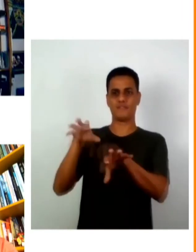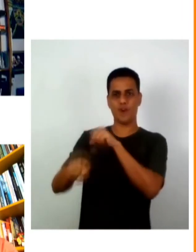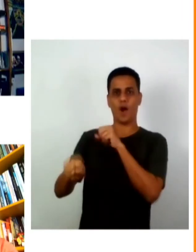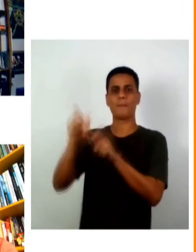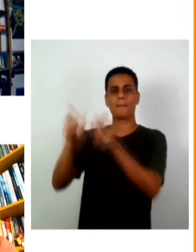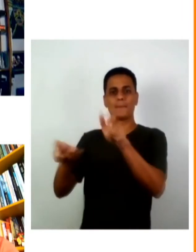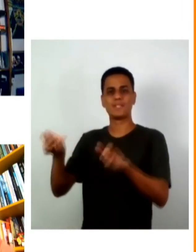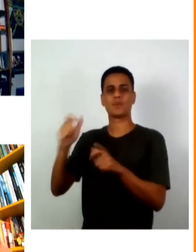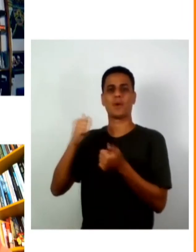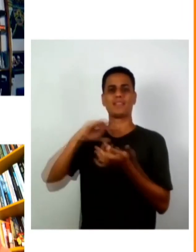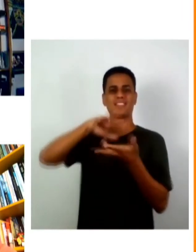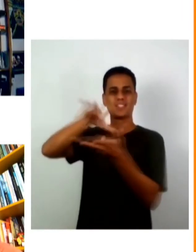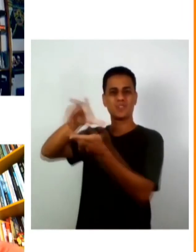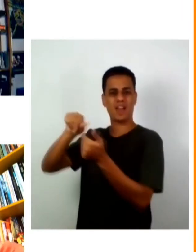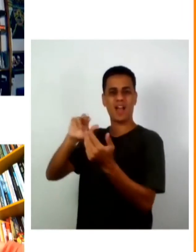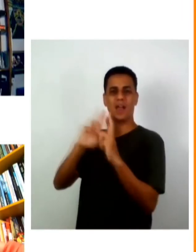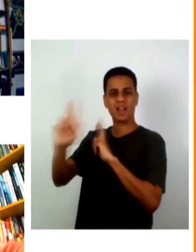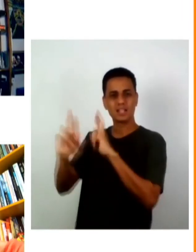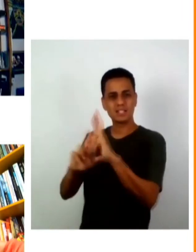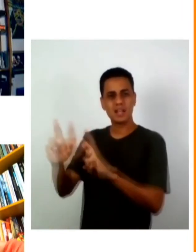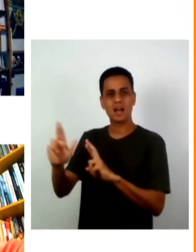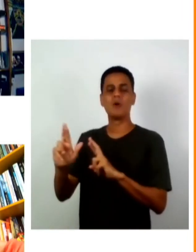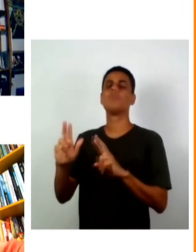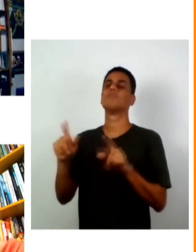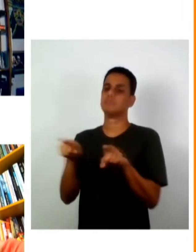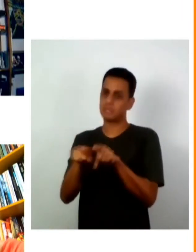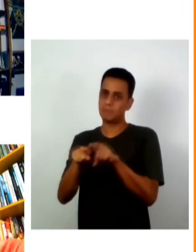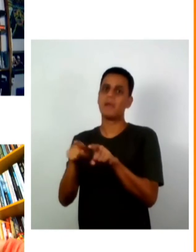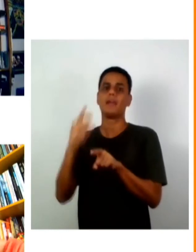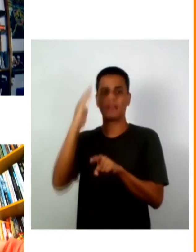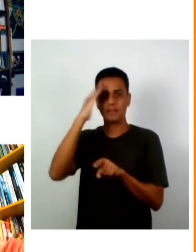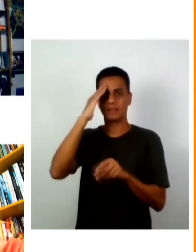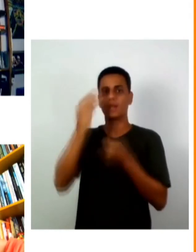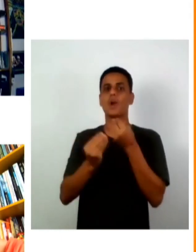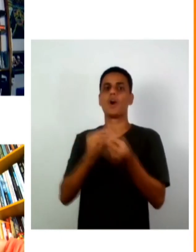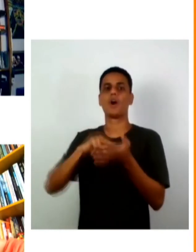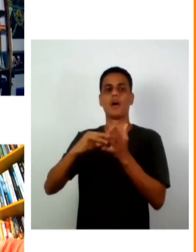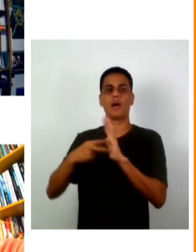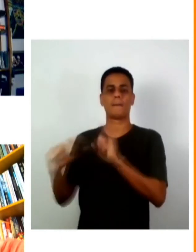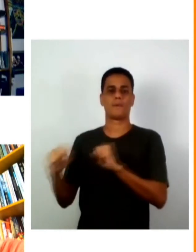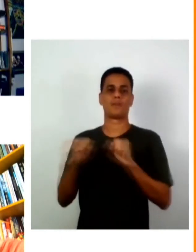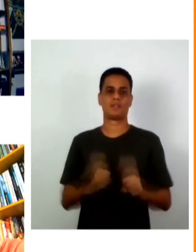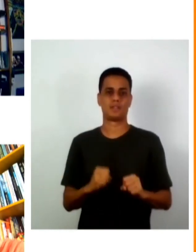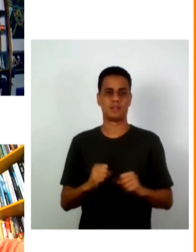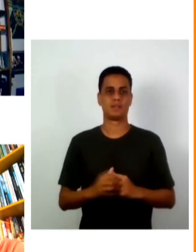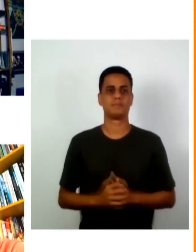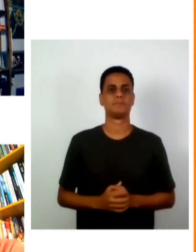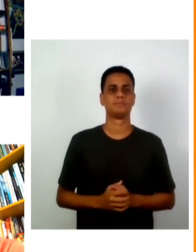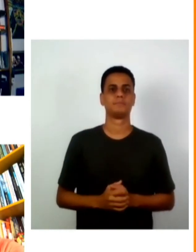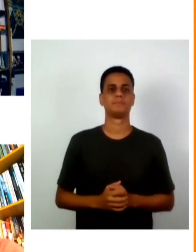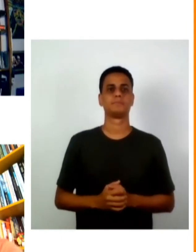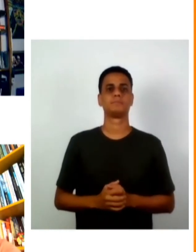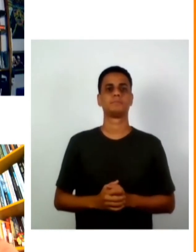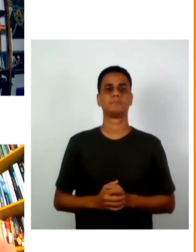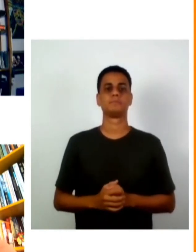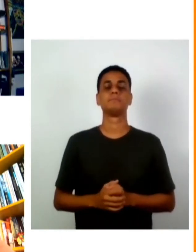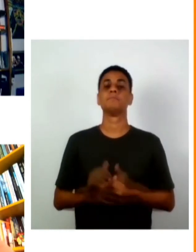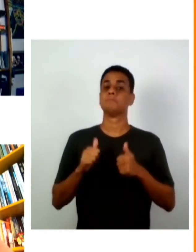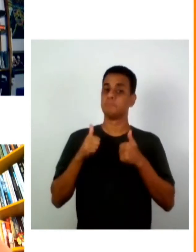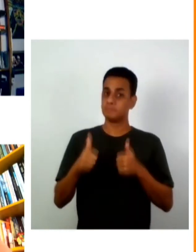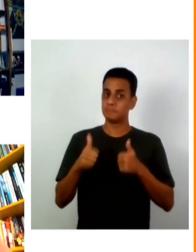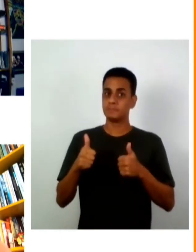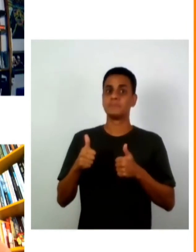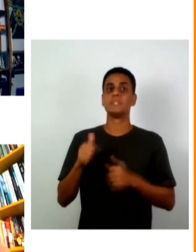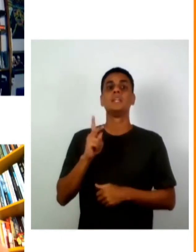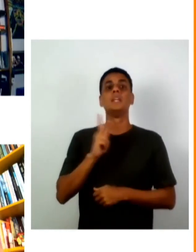na Colômbia onde são formadas as elites nacionais e regionais foi assim foi o que aconteceu professor gostaria de